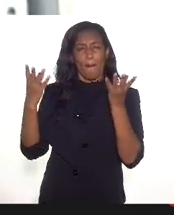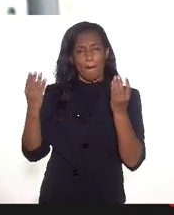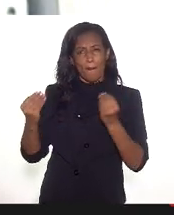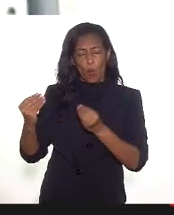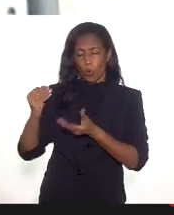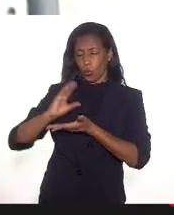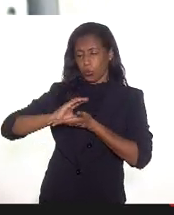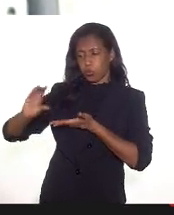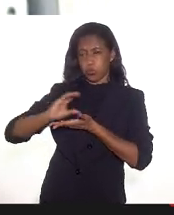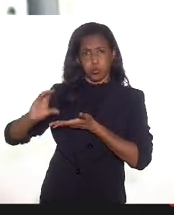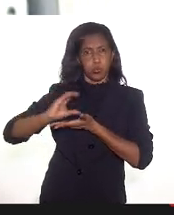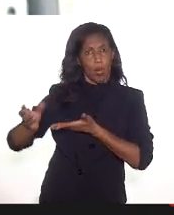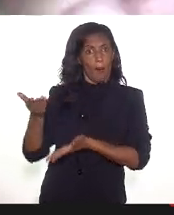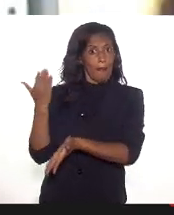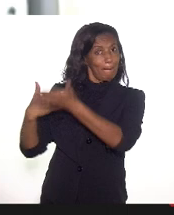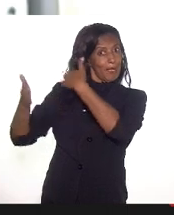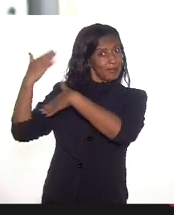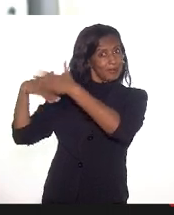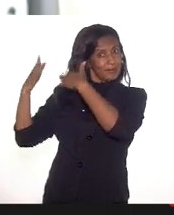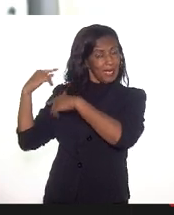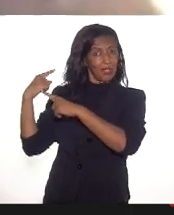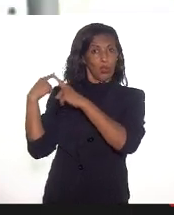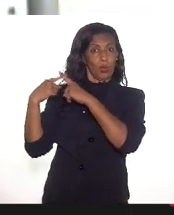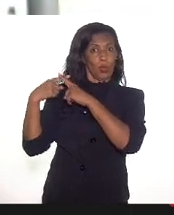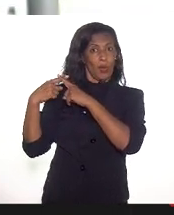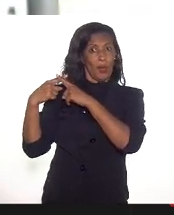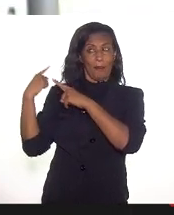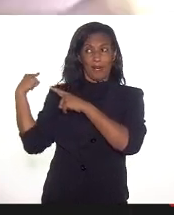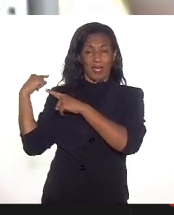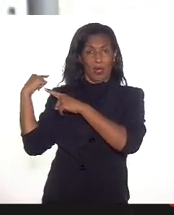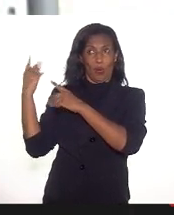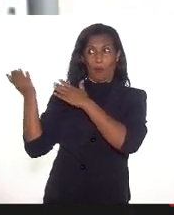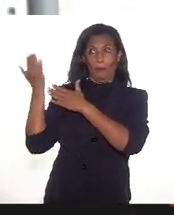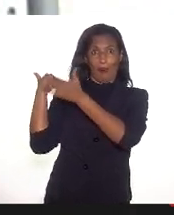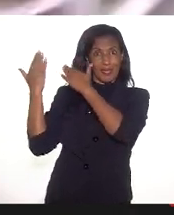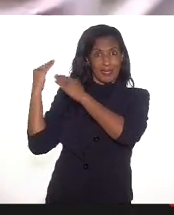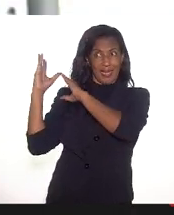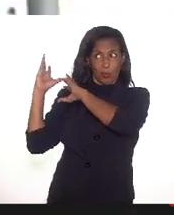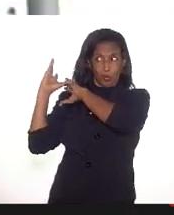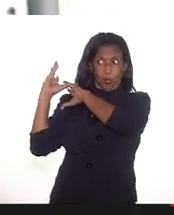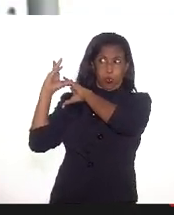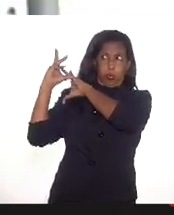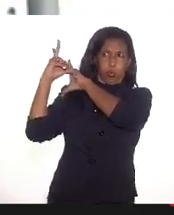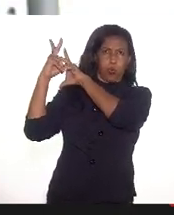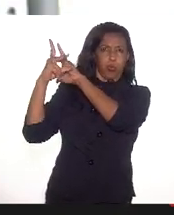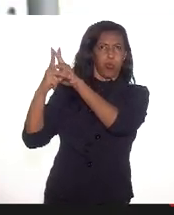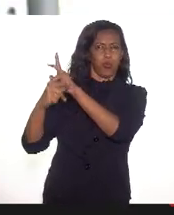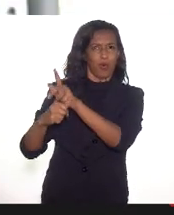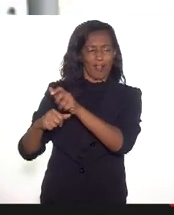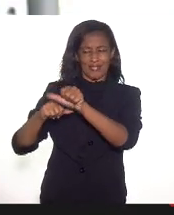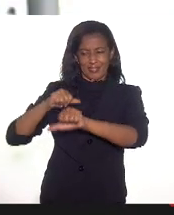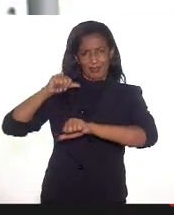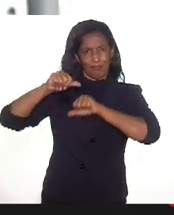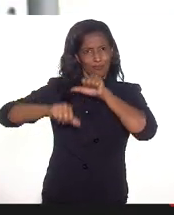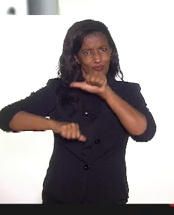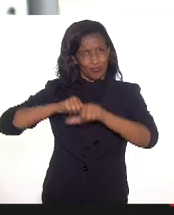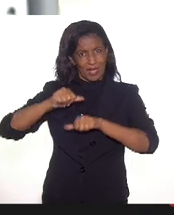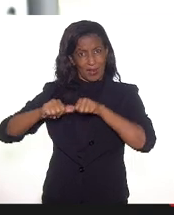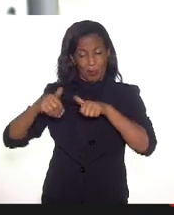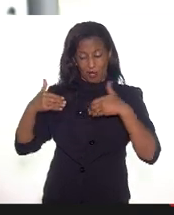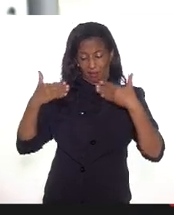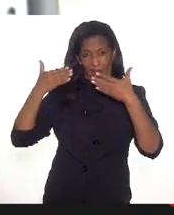passado, para que também o passado possa ser refeito, reimaginado, repensado e possa chegar na